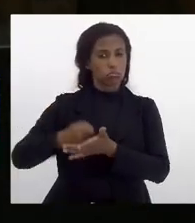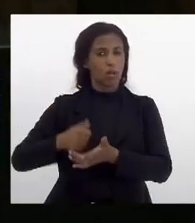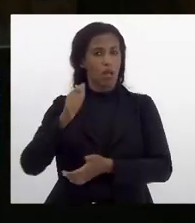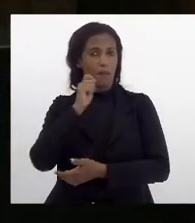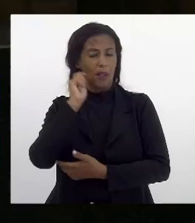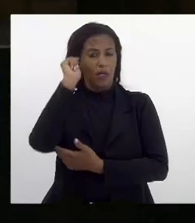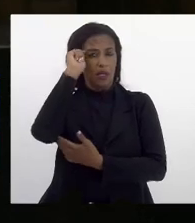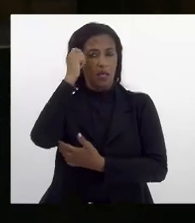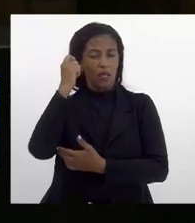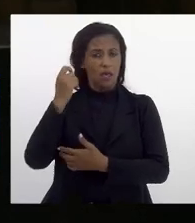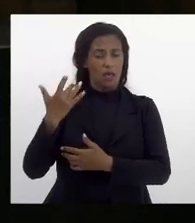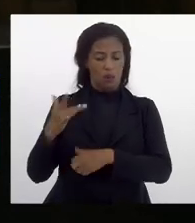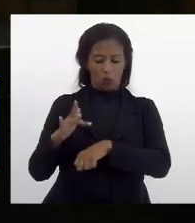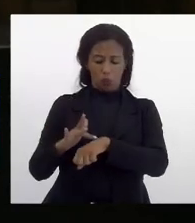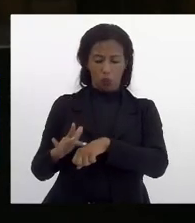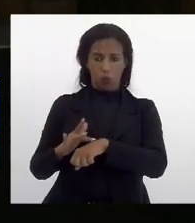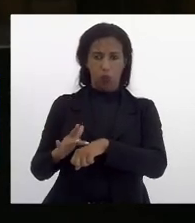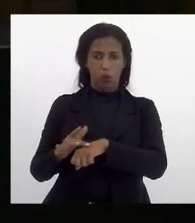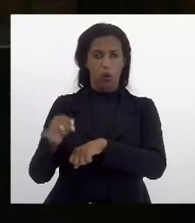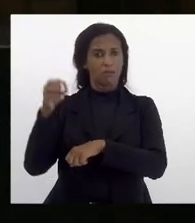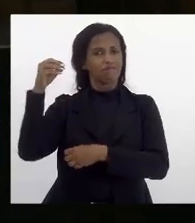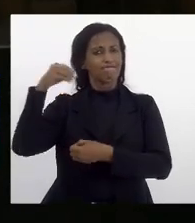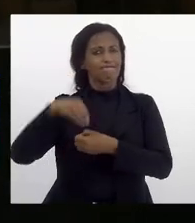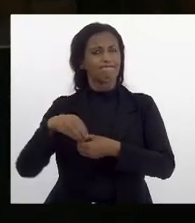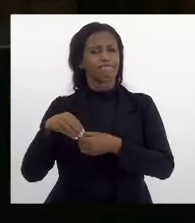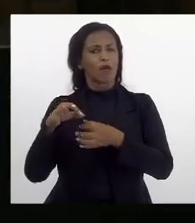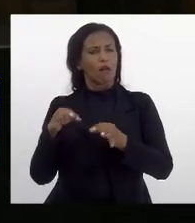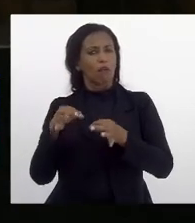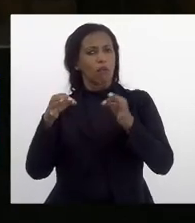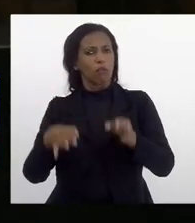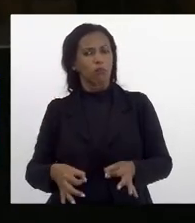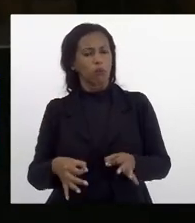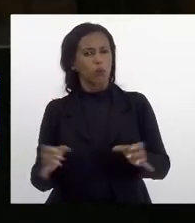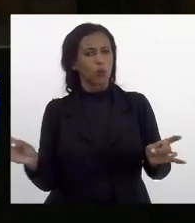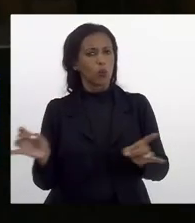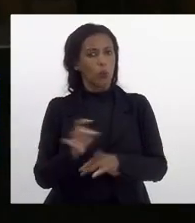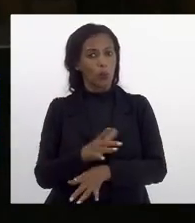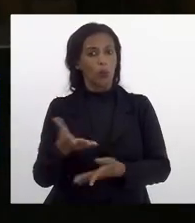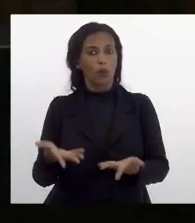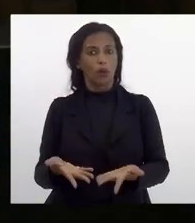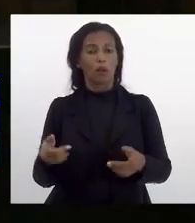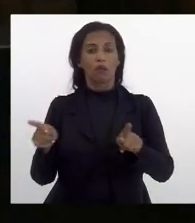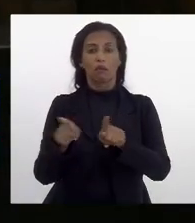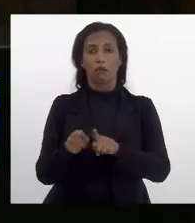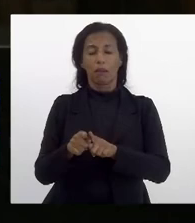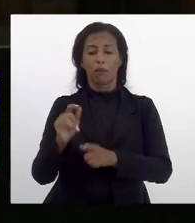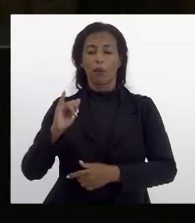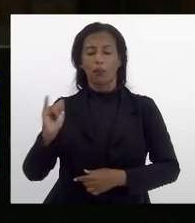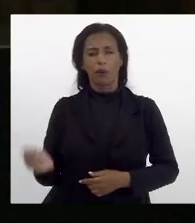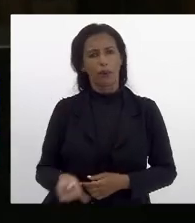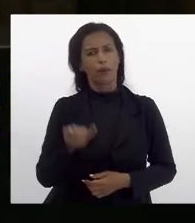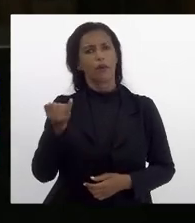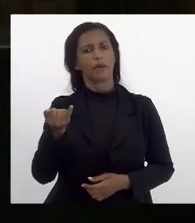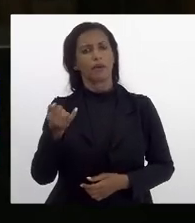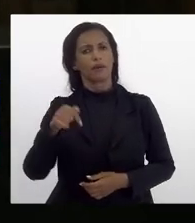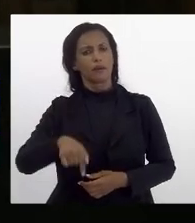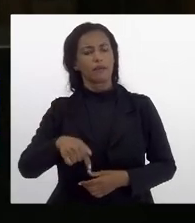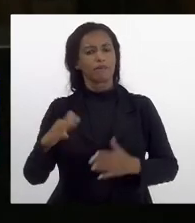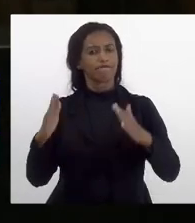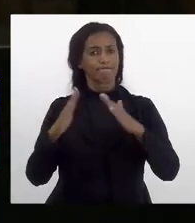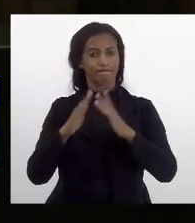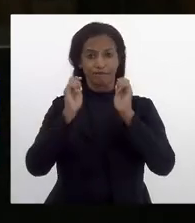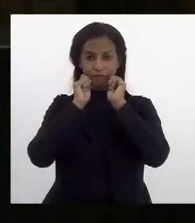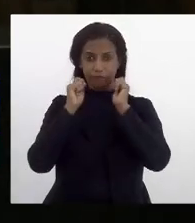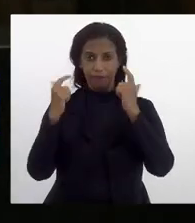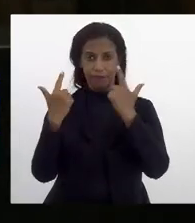pretas estão colocadas de maneira muito concretas é também a oportunidade que essa casa de leis